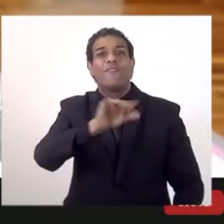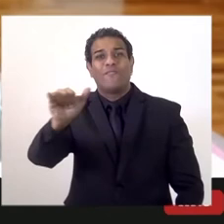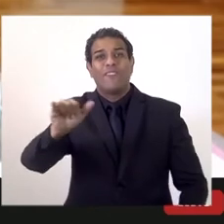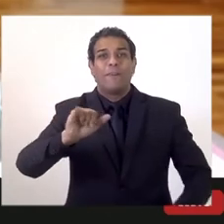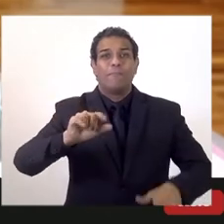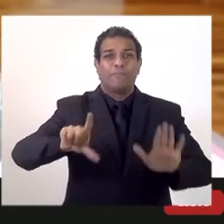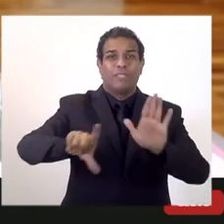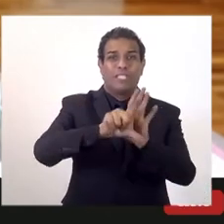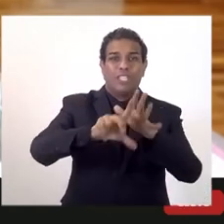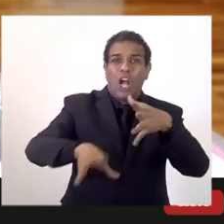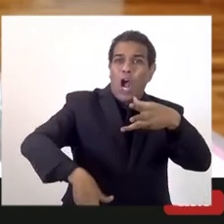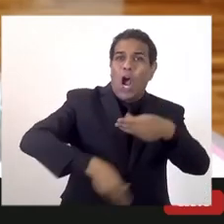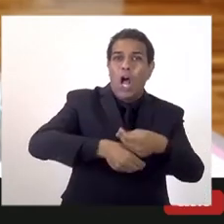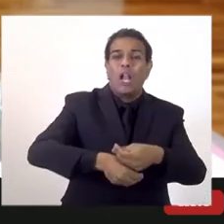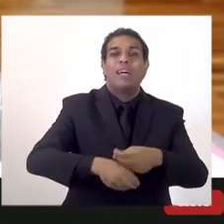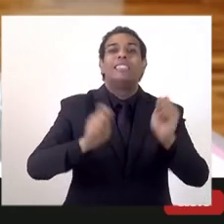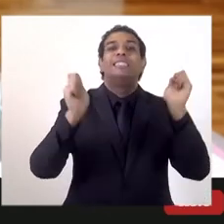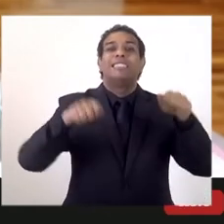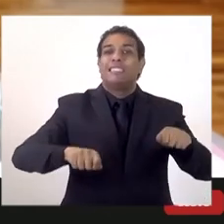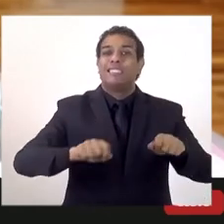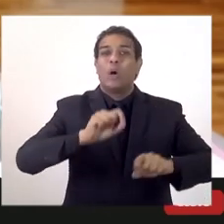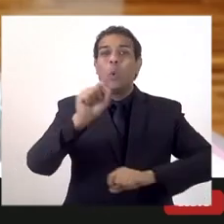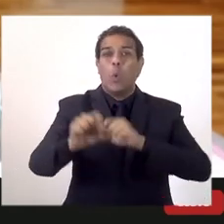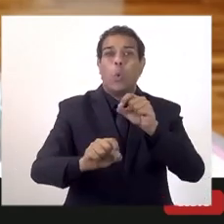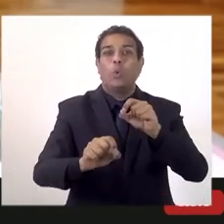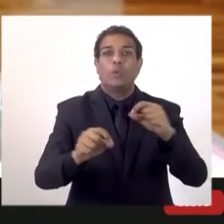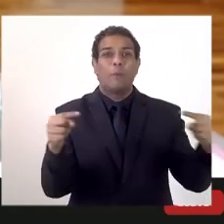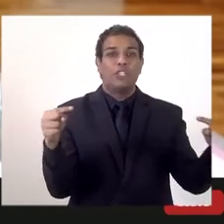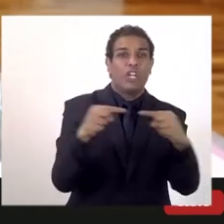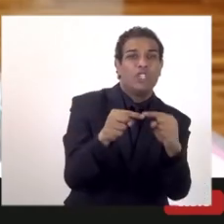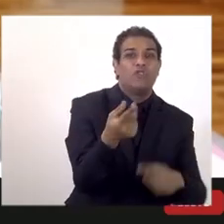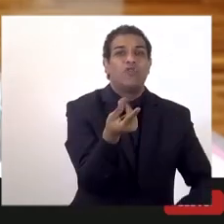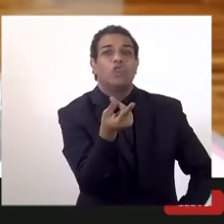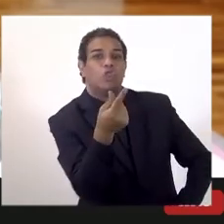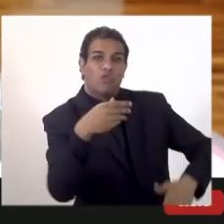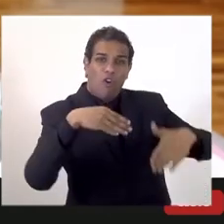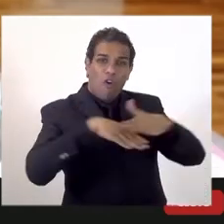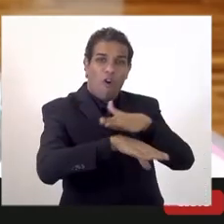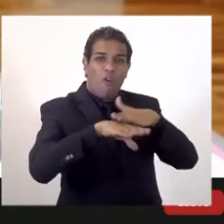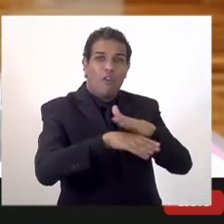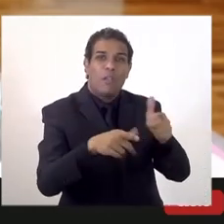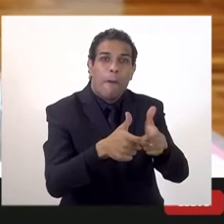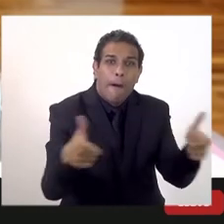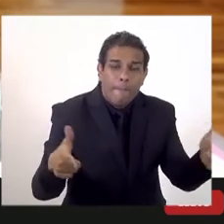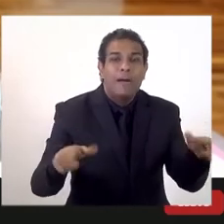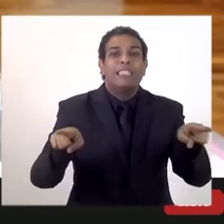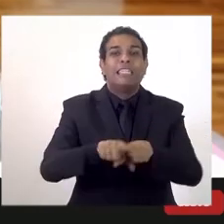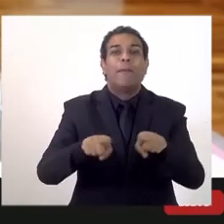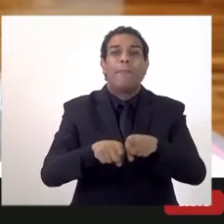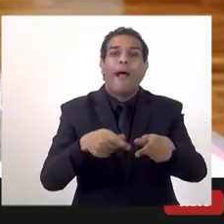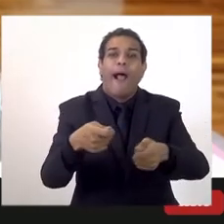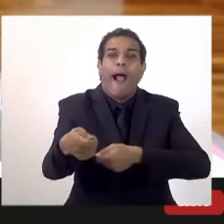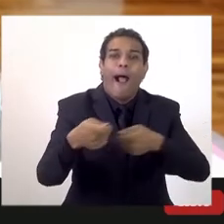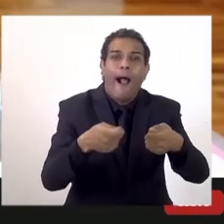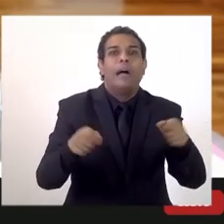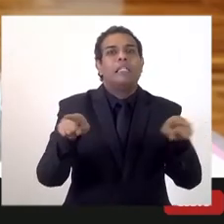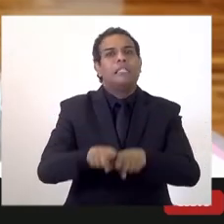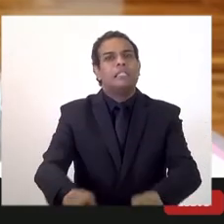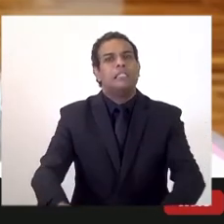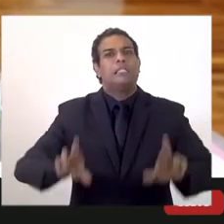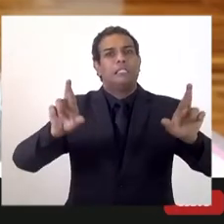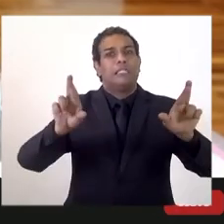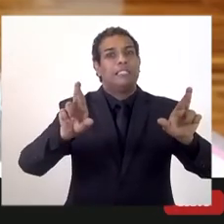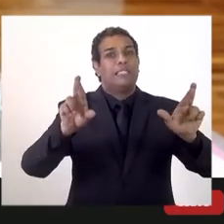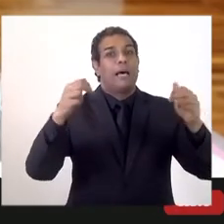complementar tudo que a gente quer que o fundo faça depois é importante também a regulamentação mas temos que ter na